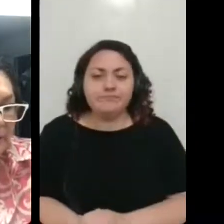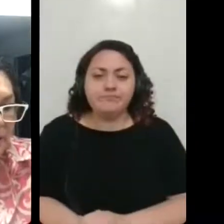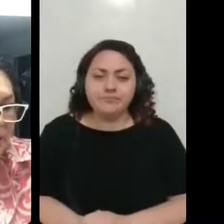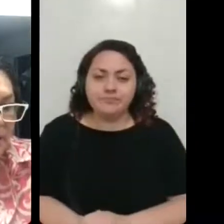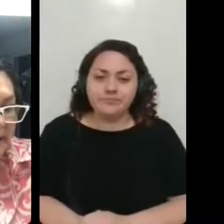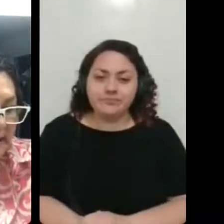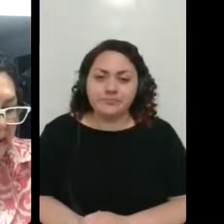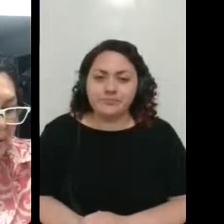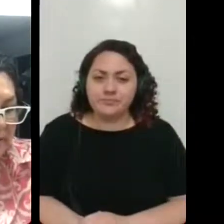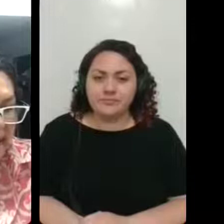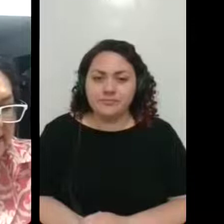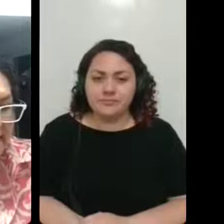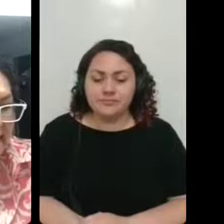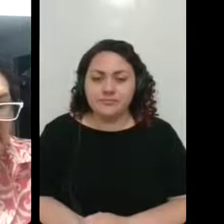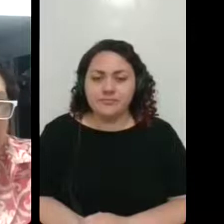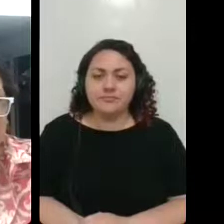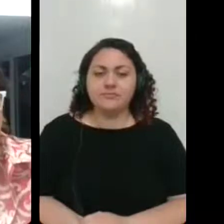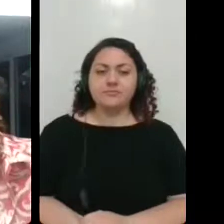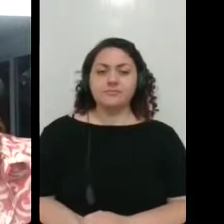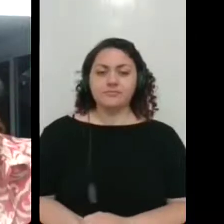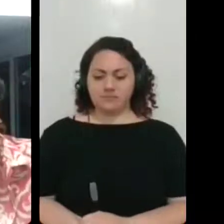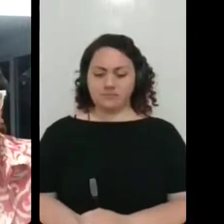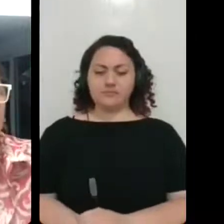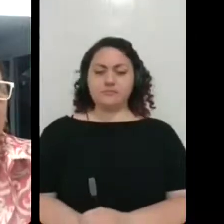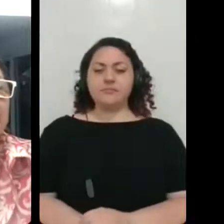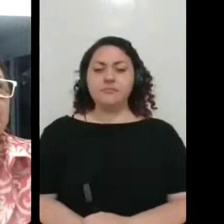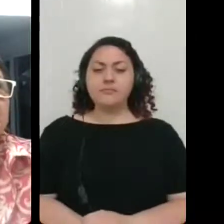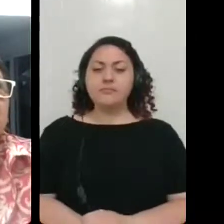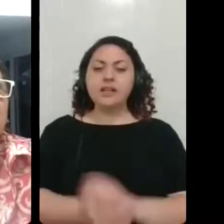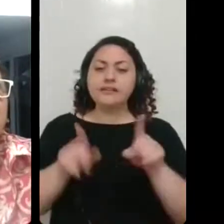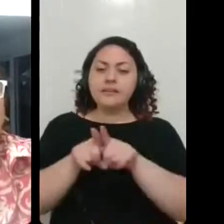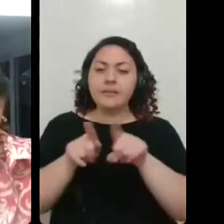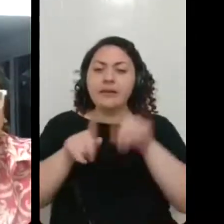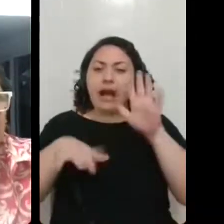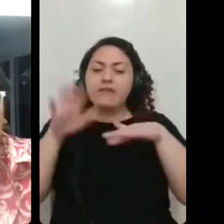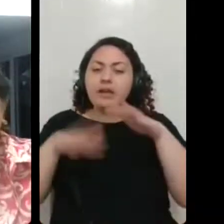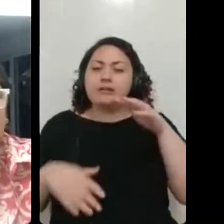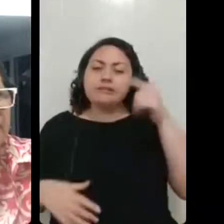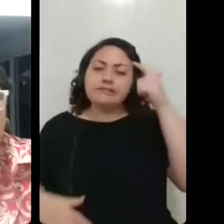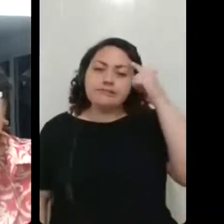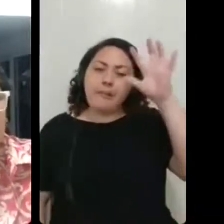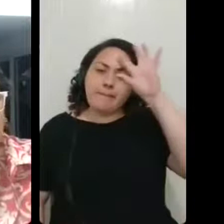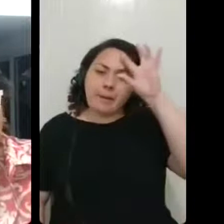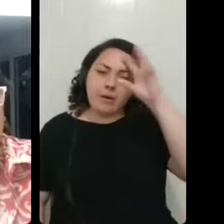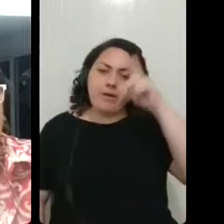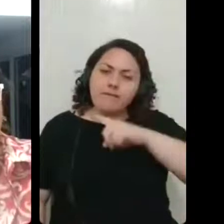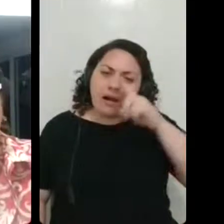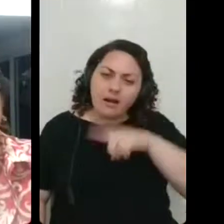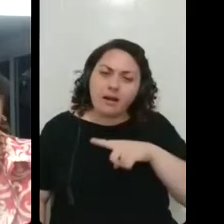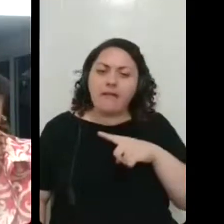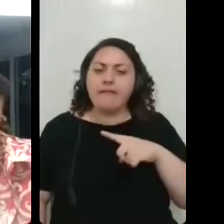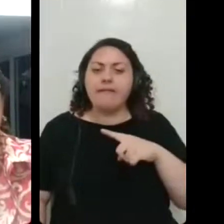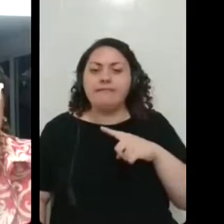Essas situações, assim, que acontecem da falha de memória, a falha cognitiva, isso vem no dia a dia.